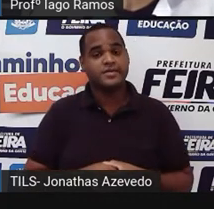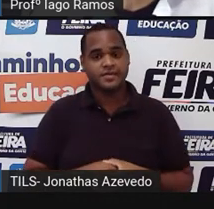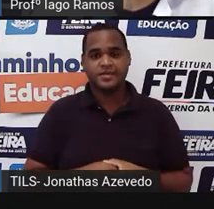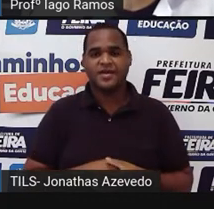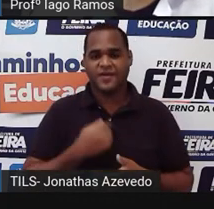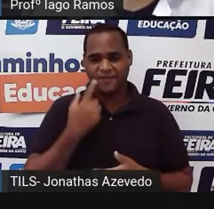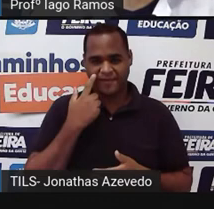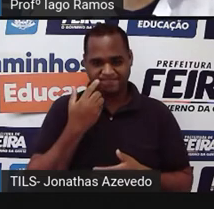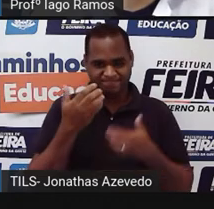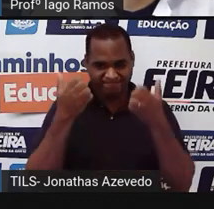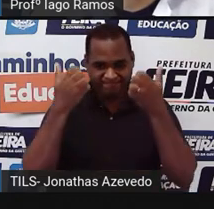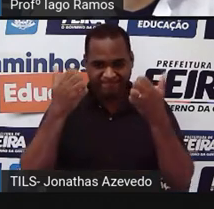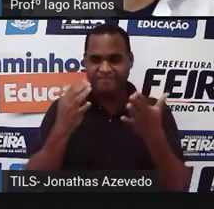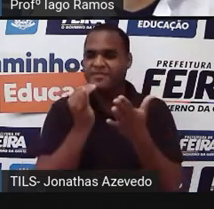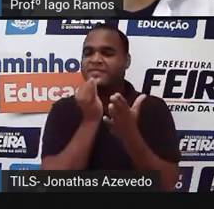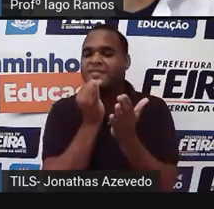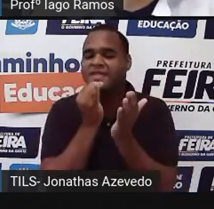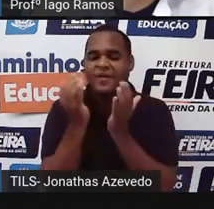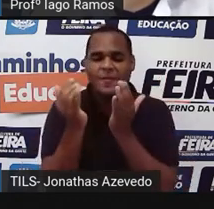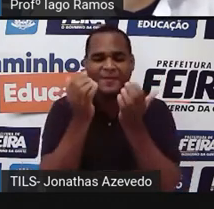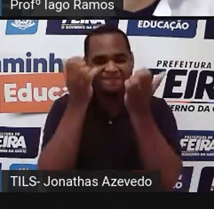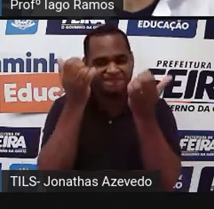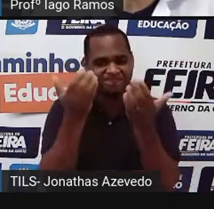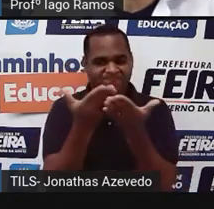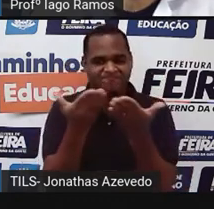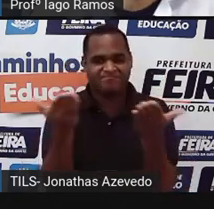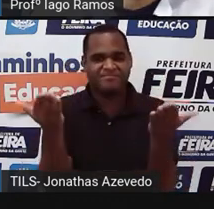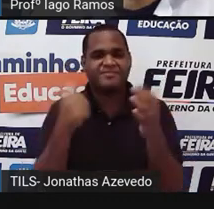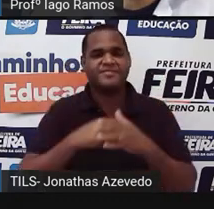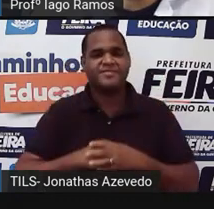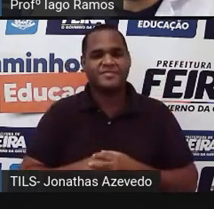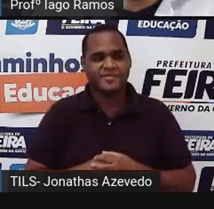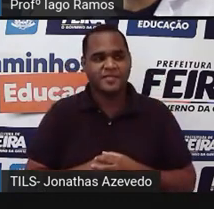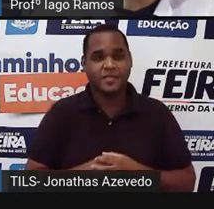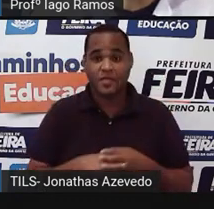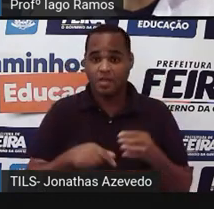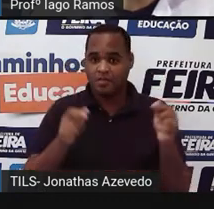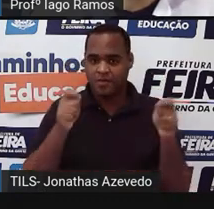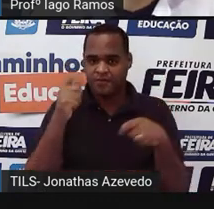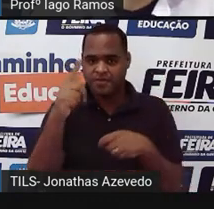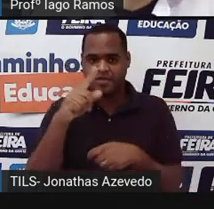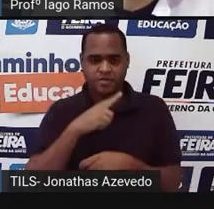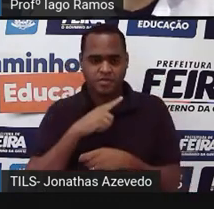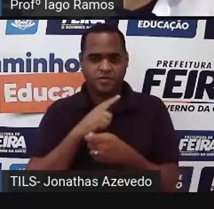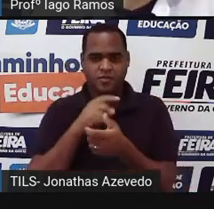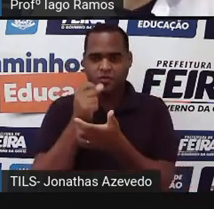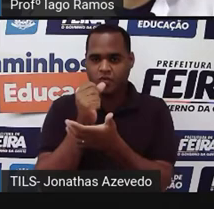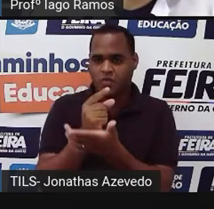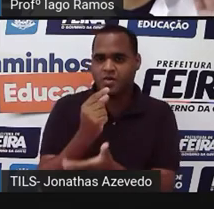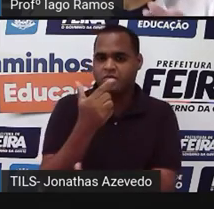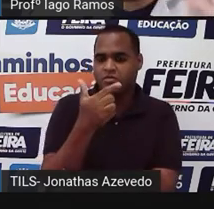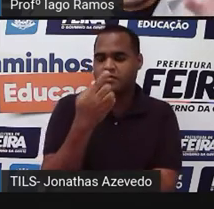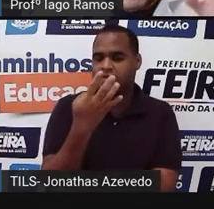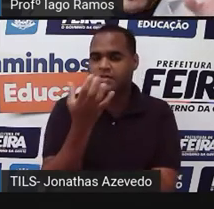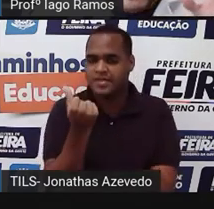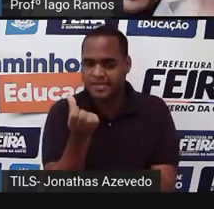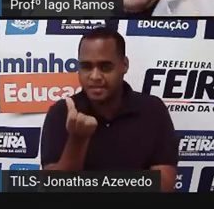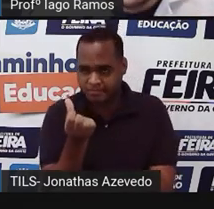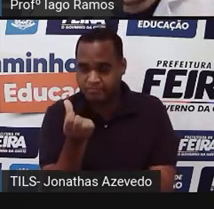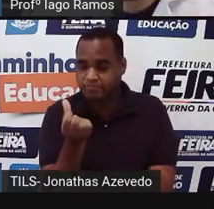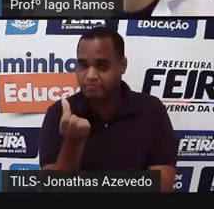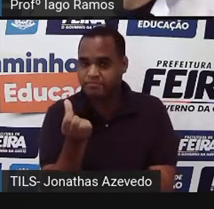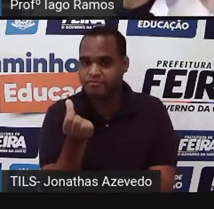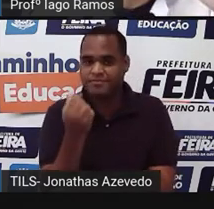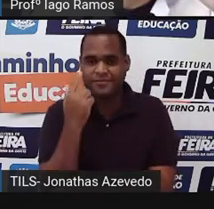aí ó vou trazer pra você um outro probleminha tá bom? suponha que você fez uma compra de R$246